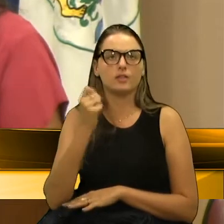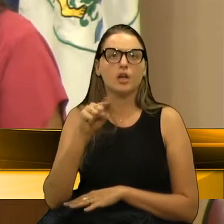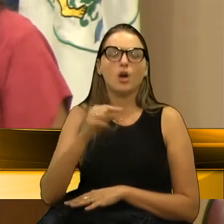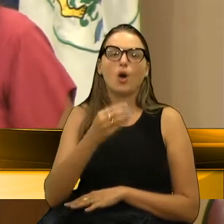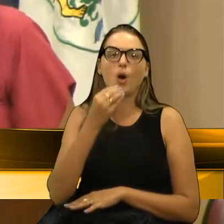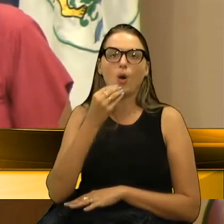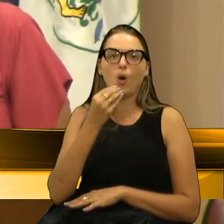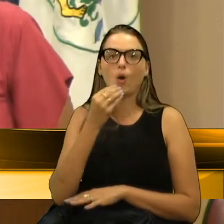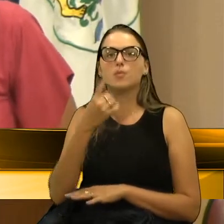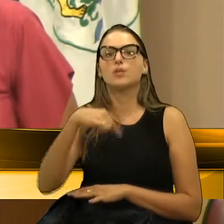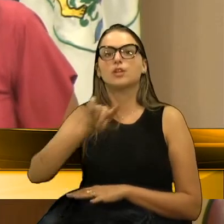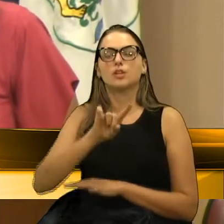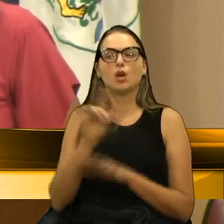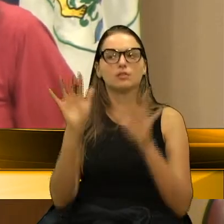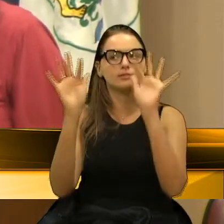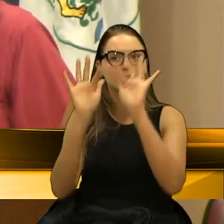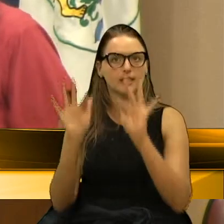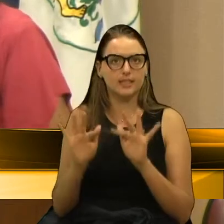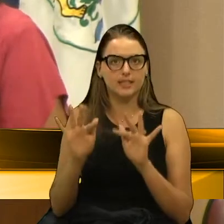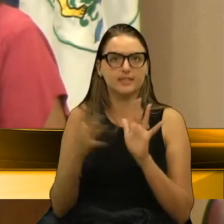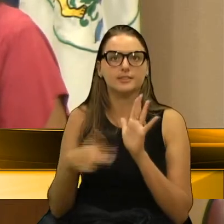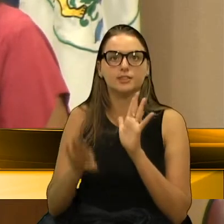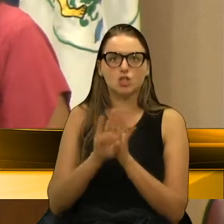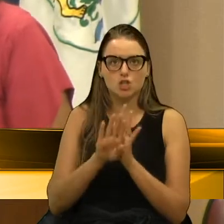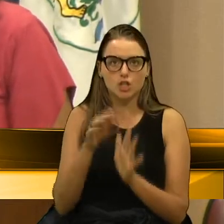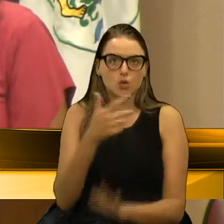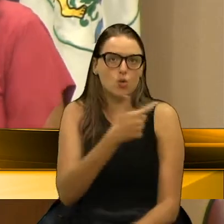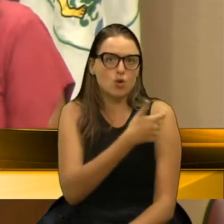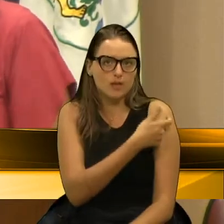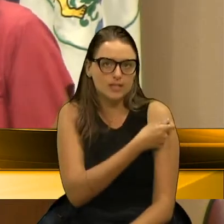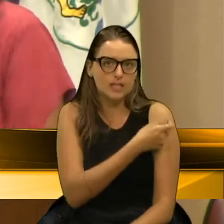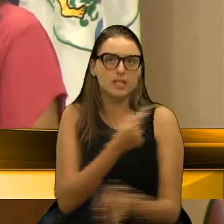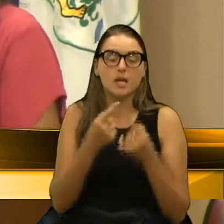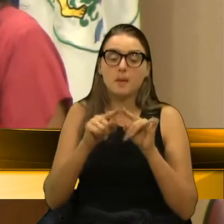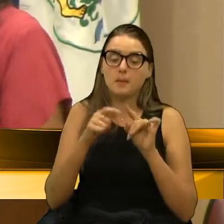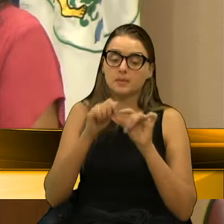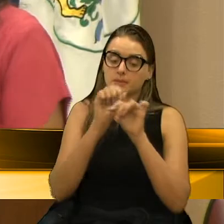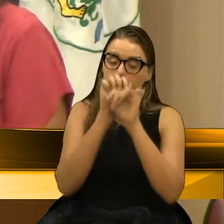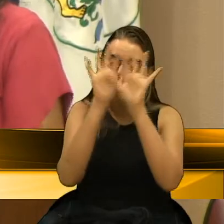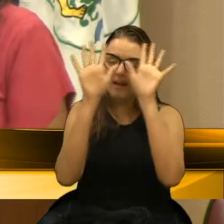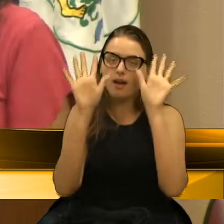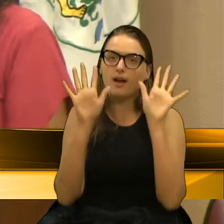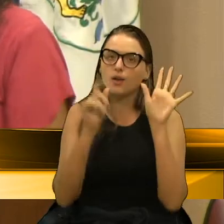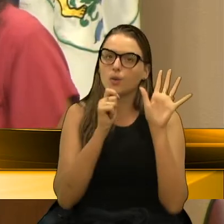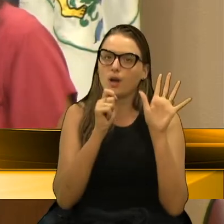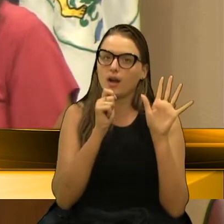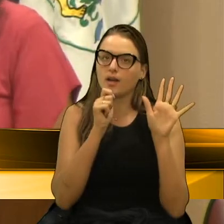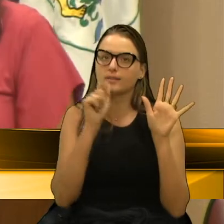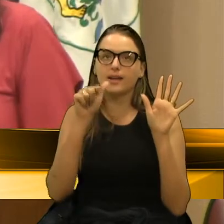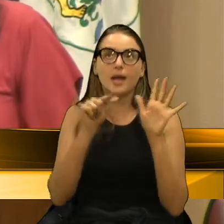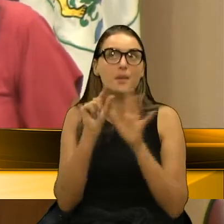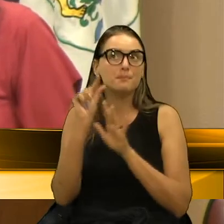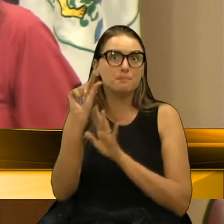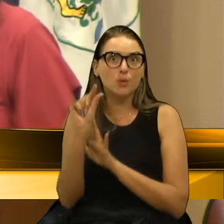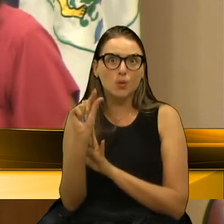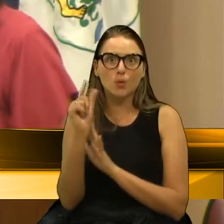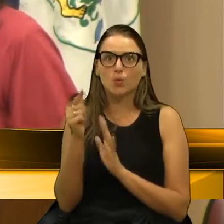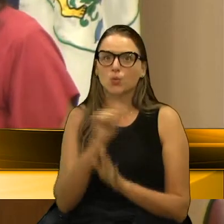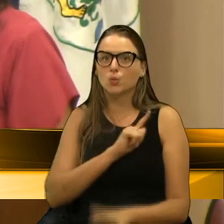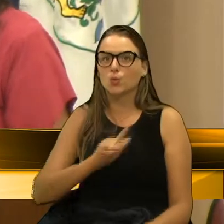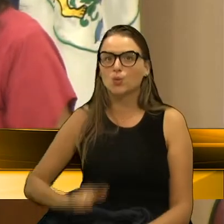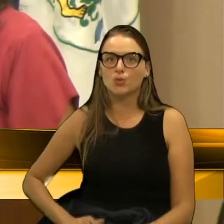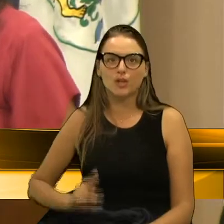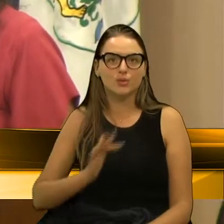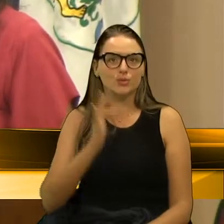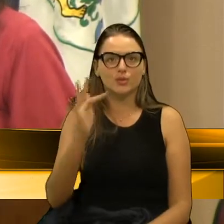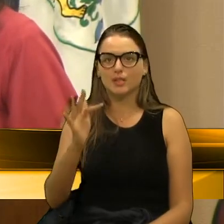comemora a chegada da vacina, mas a gente tem que ter a nitidez de que ainda é muito tímida as ações do governo federal no